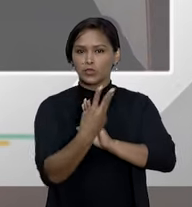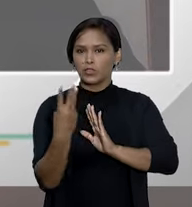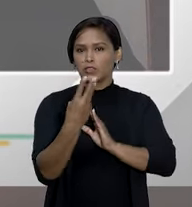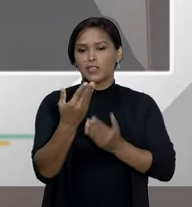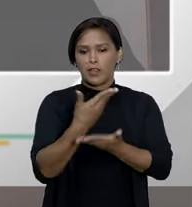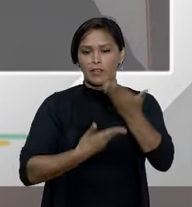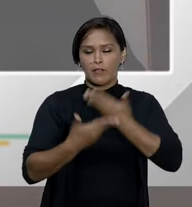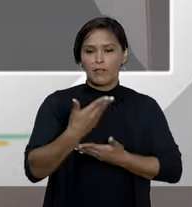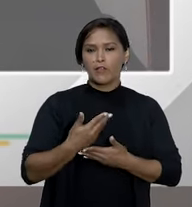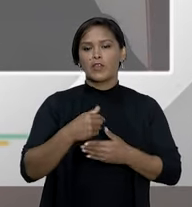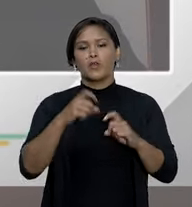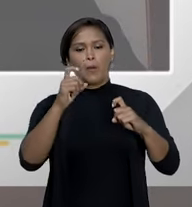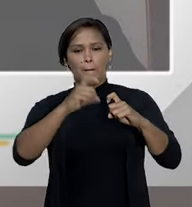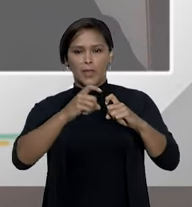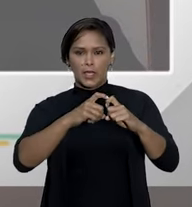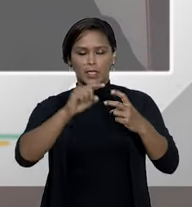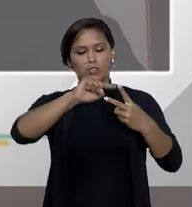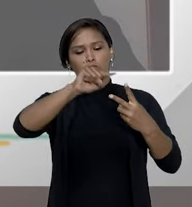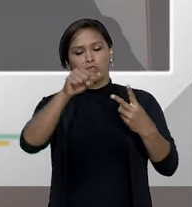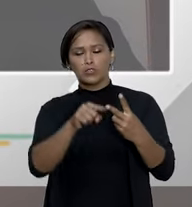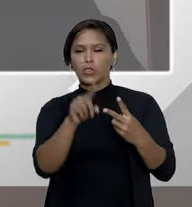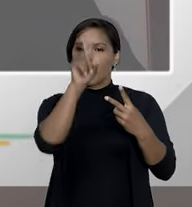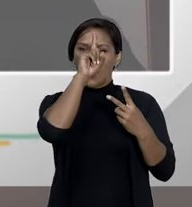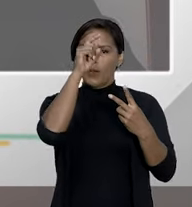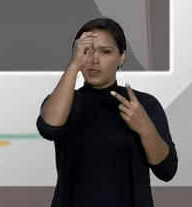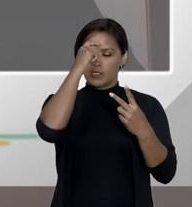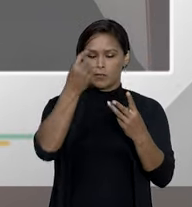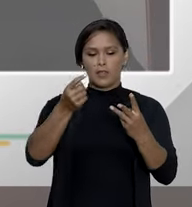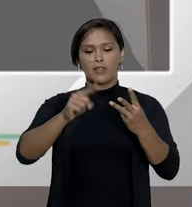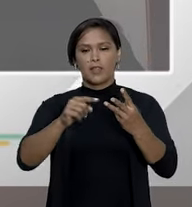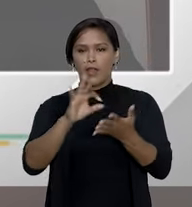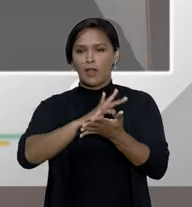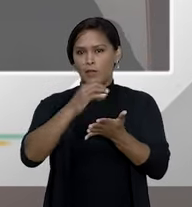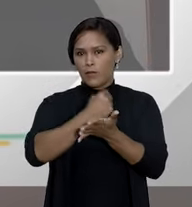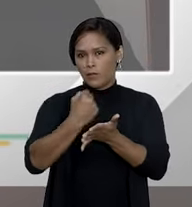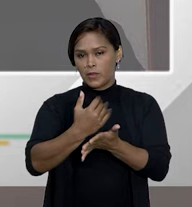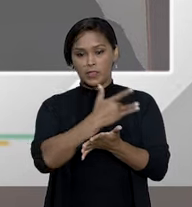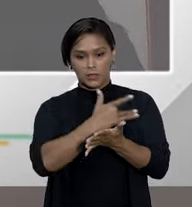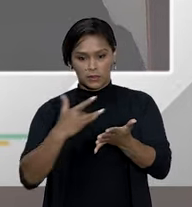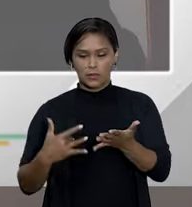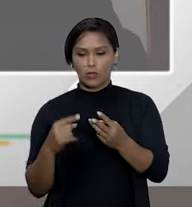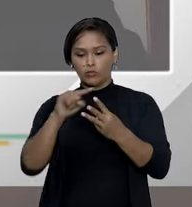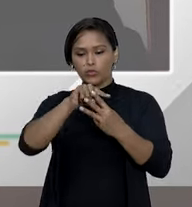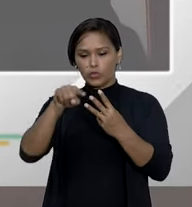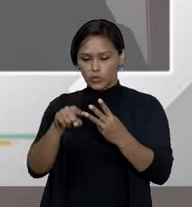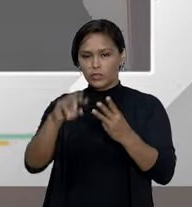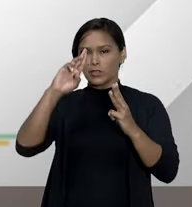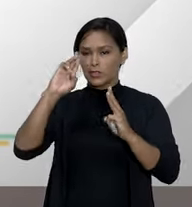entre o profissional médico entre o hospital e o plano de saúde conveniados